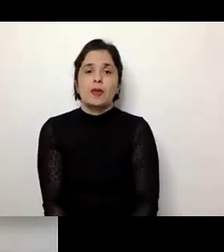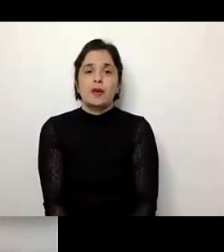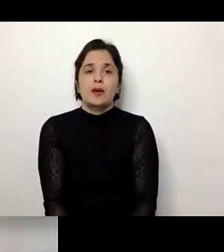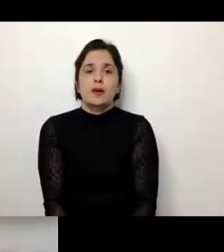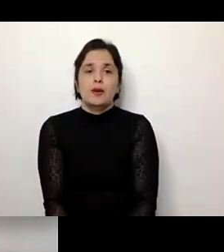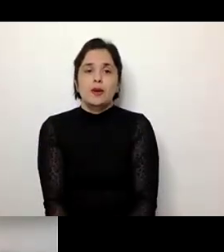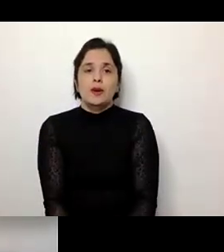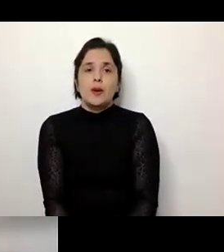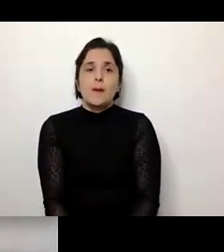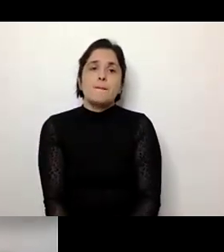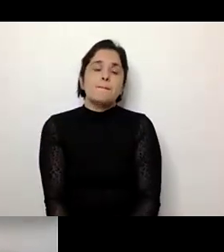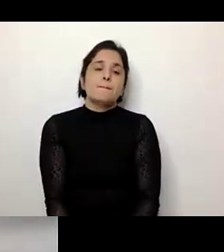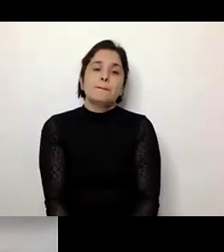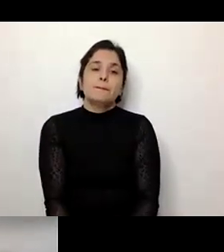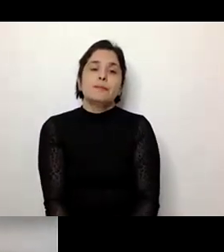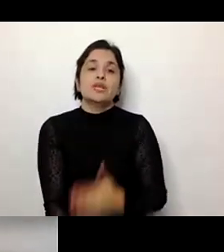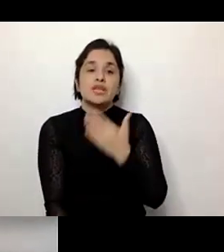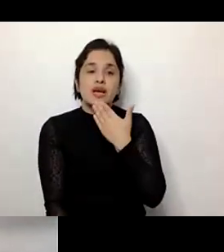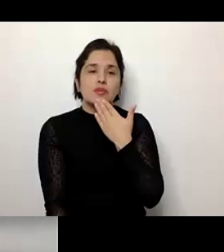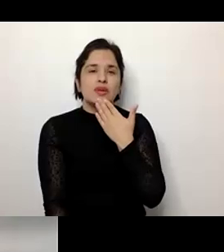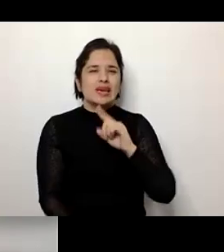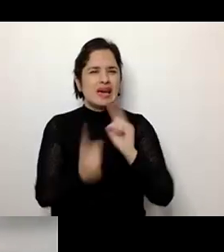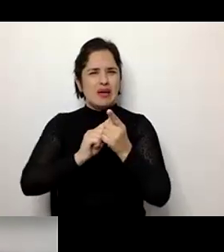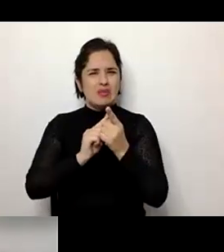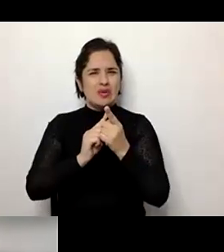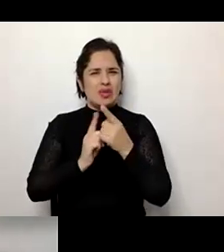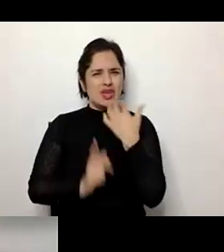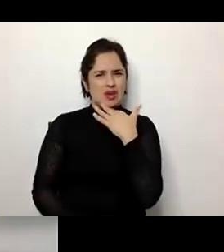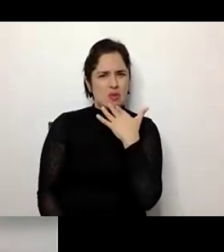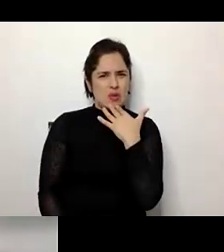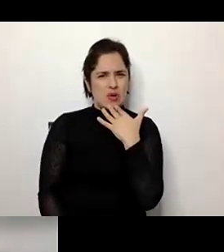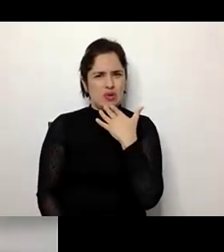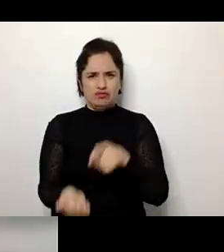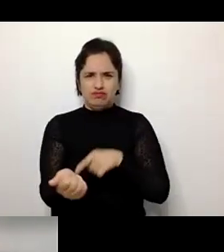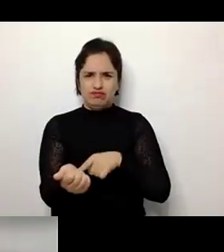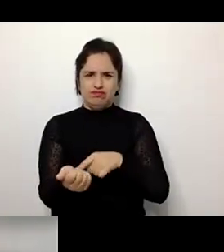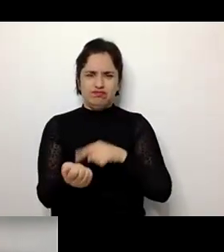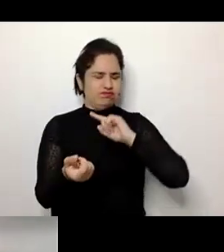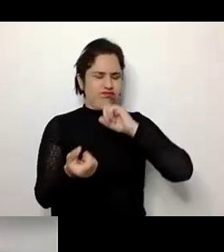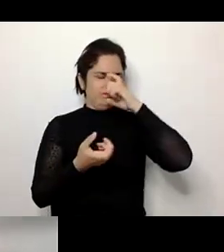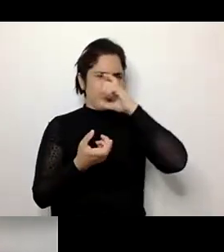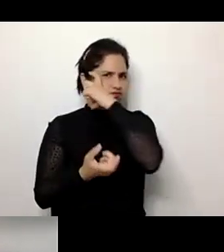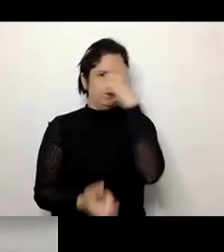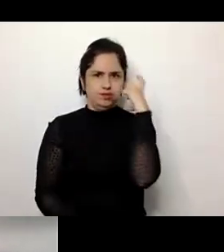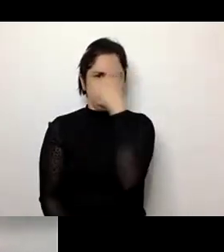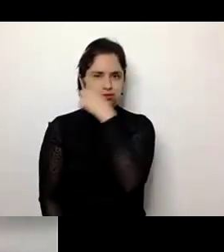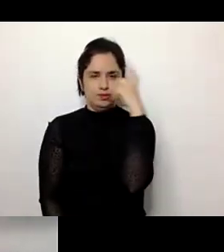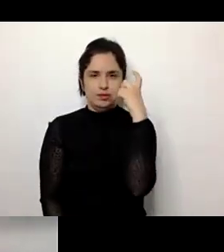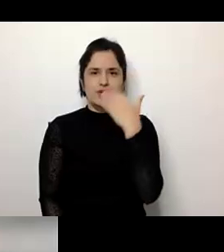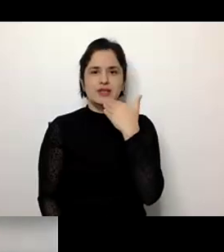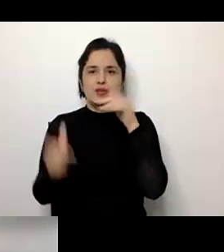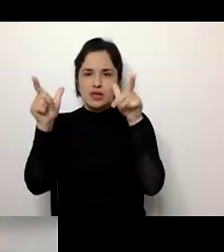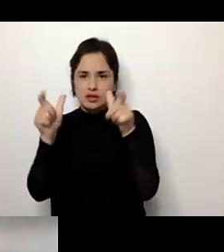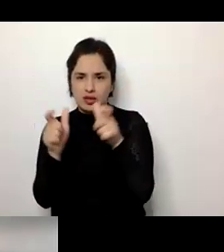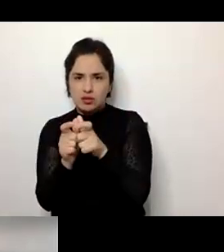questão dos interesses, oscilação de humor, que também é uma característica bem marcante, a diminuição no